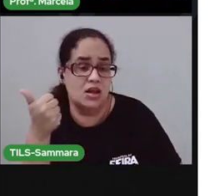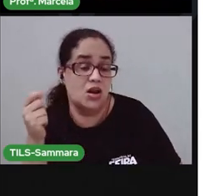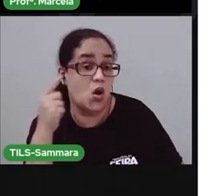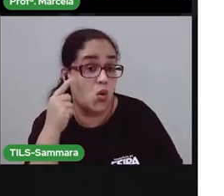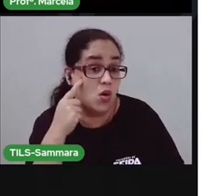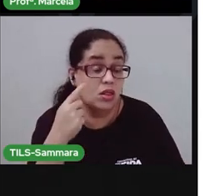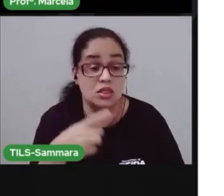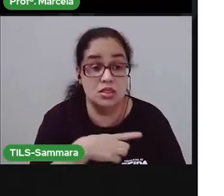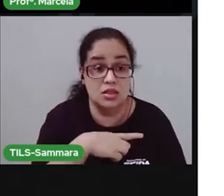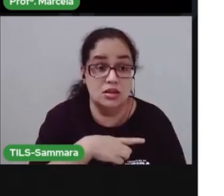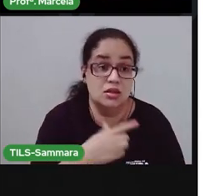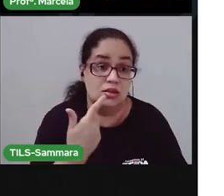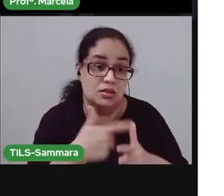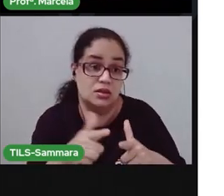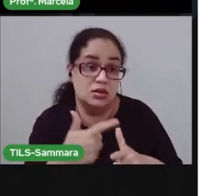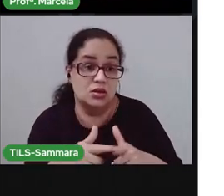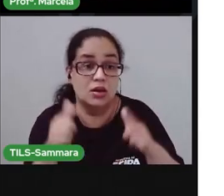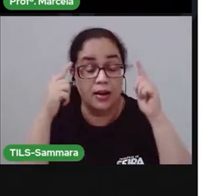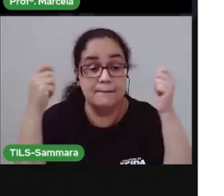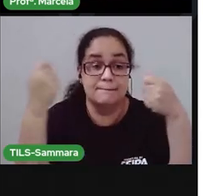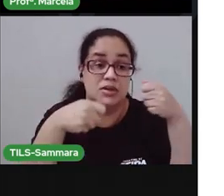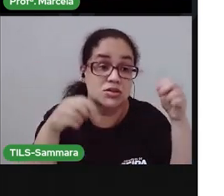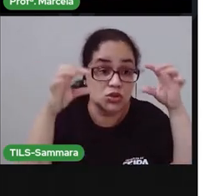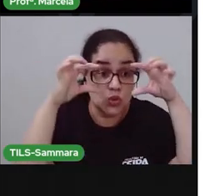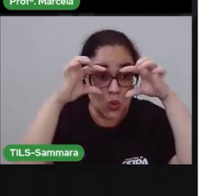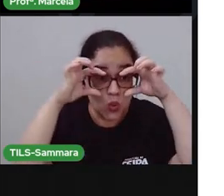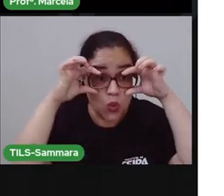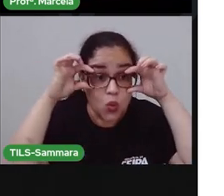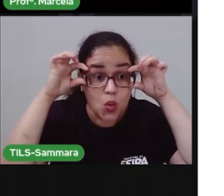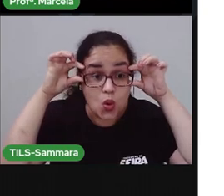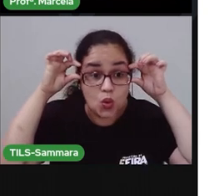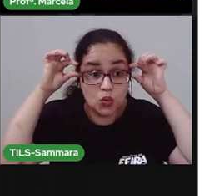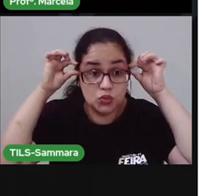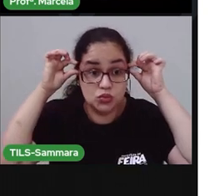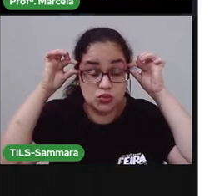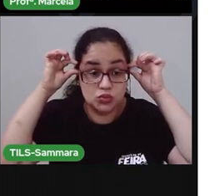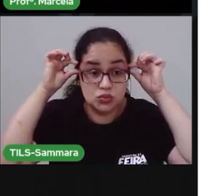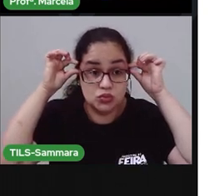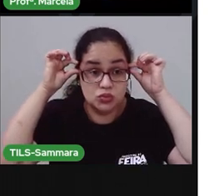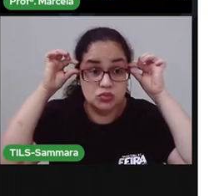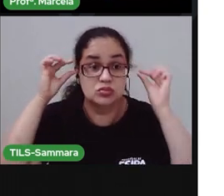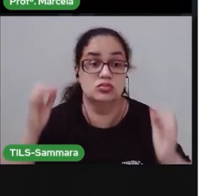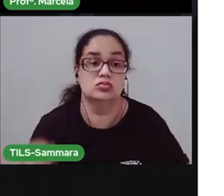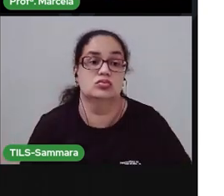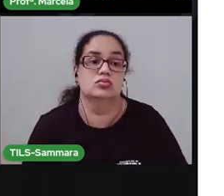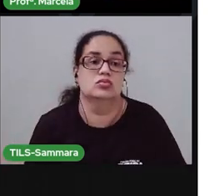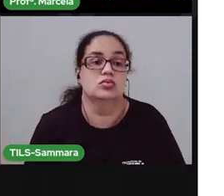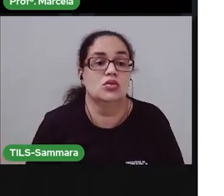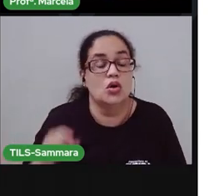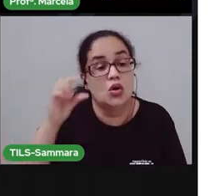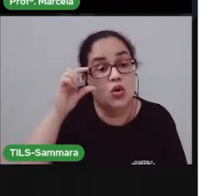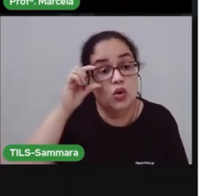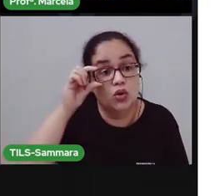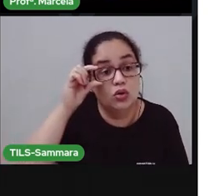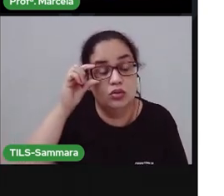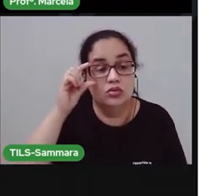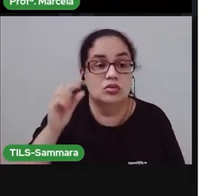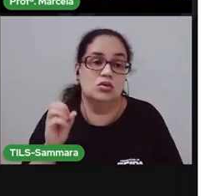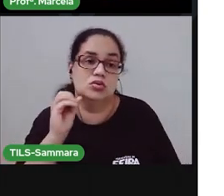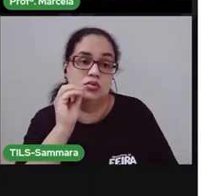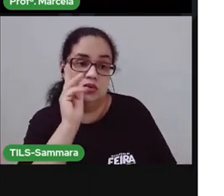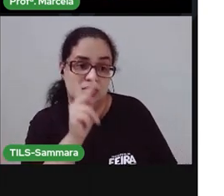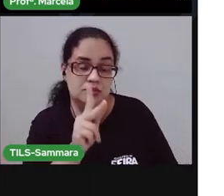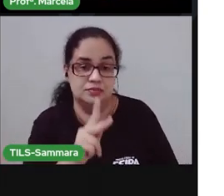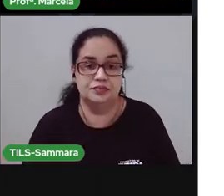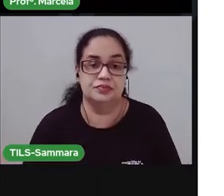tem um problema na visão e aí eu preciso, além dos meus olhos, eu ainda uso um outro recurso, que é o meu óculos, tá?